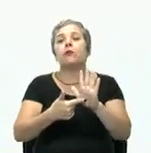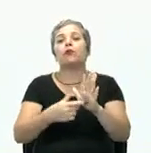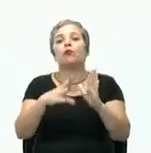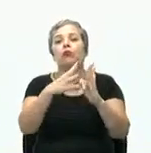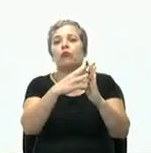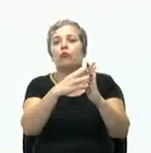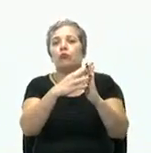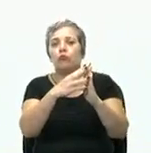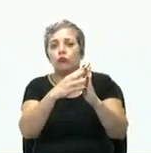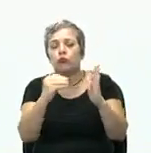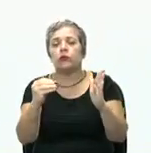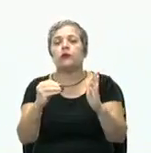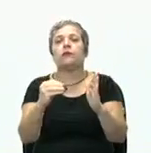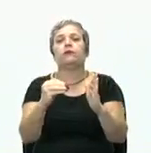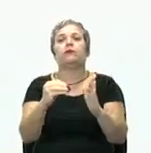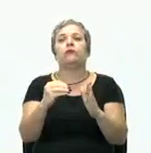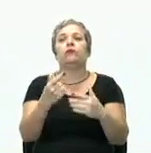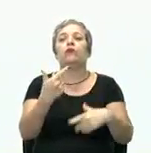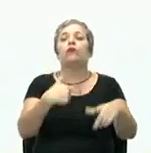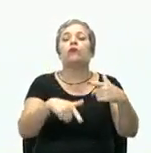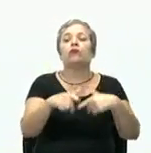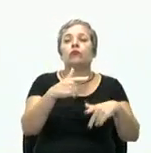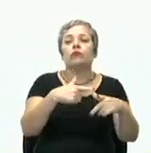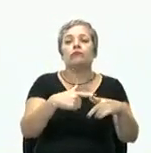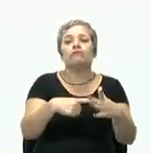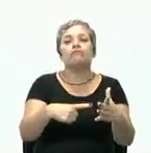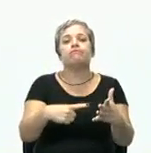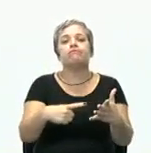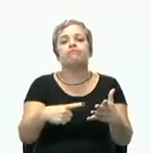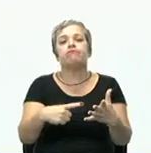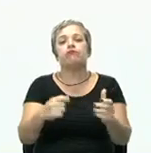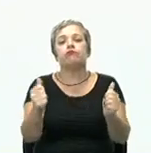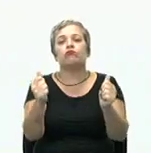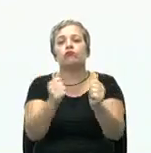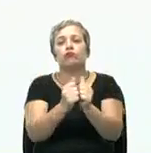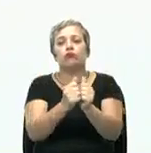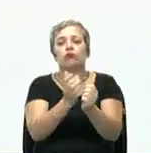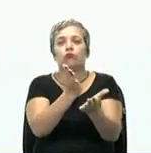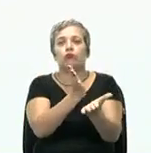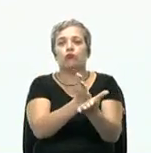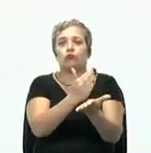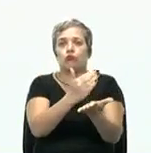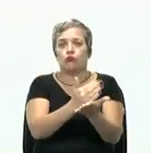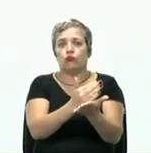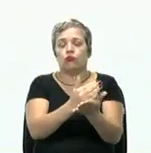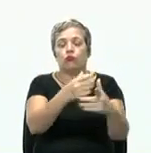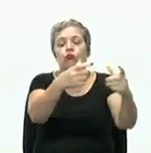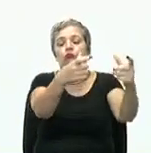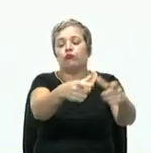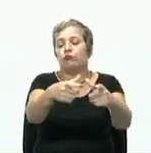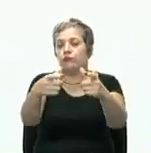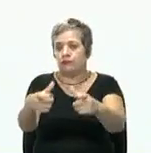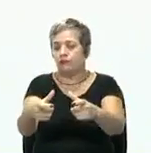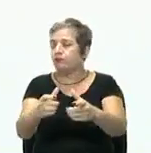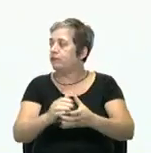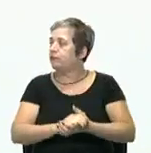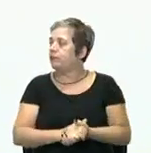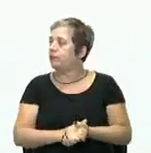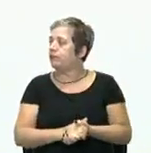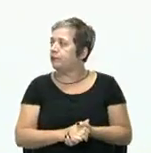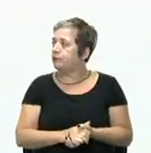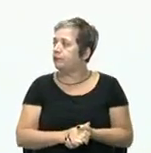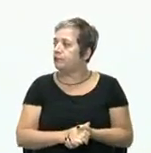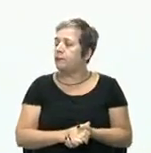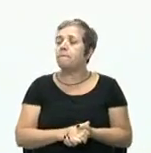modelo de estrutura funcional combinada com uma estrutura divisional por regiões geográficas.